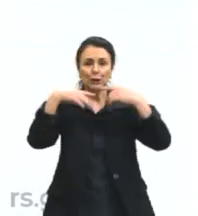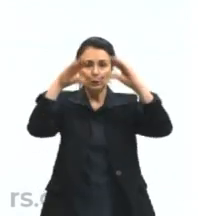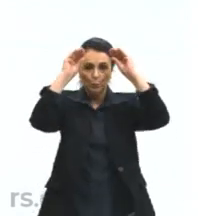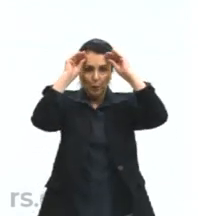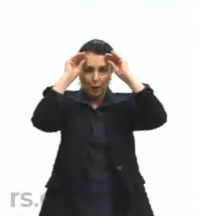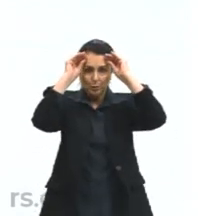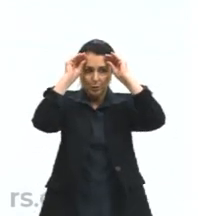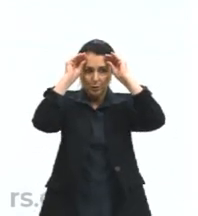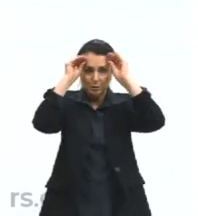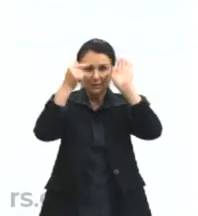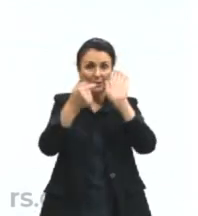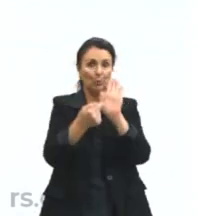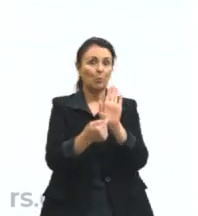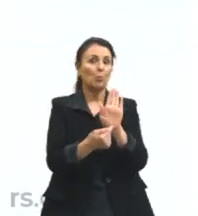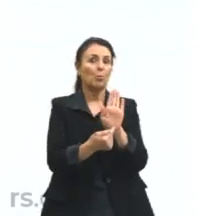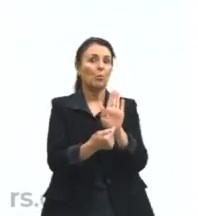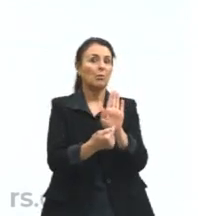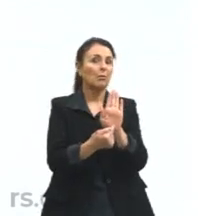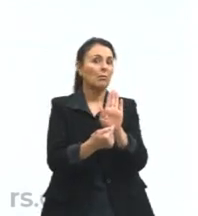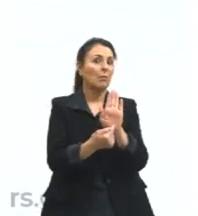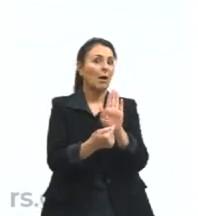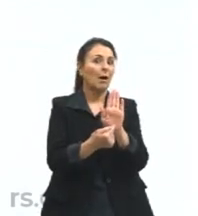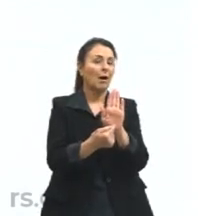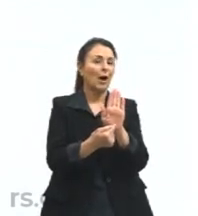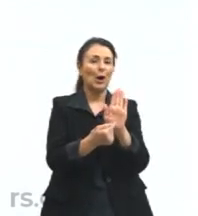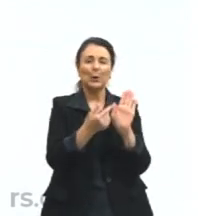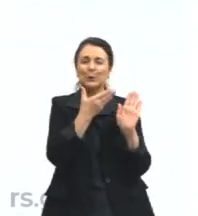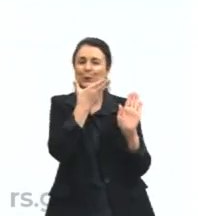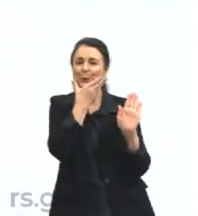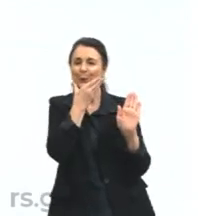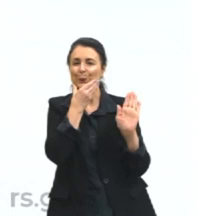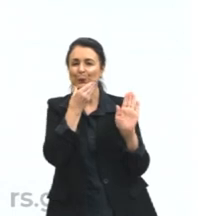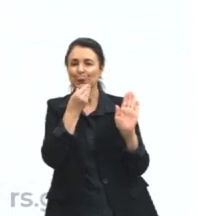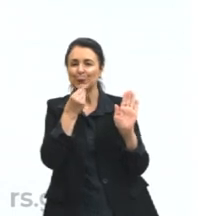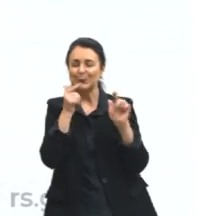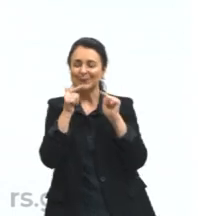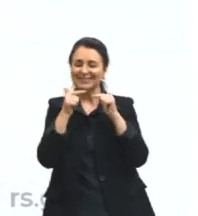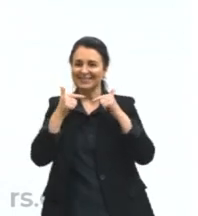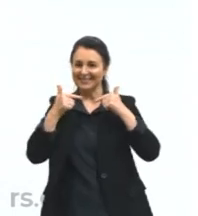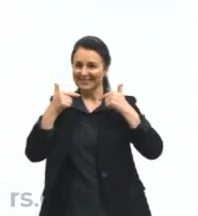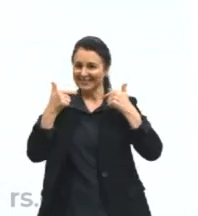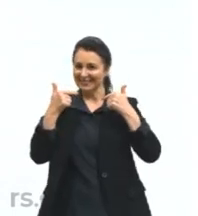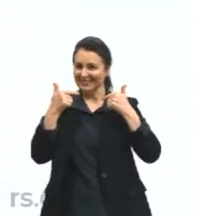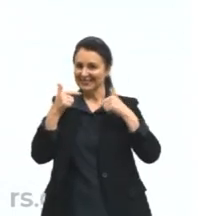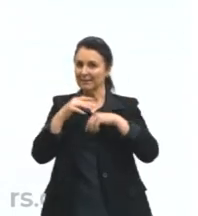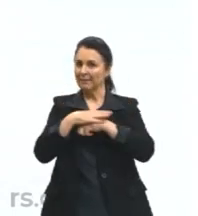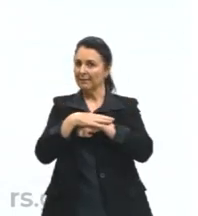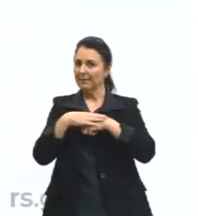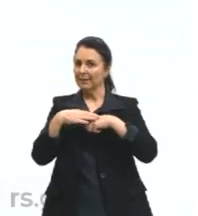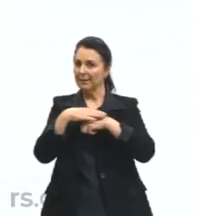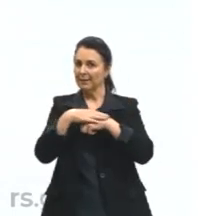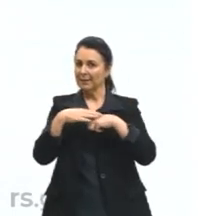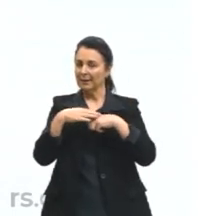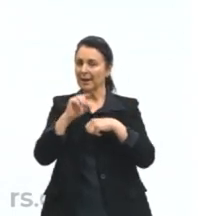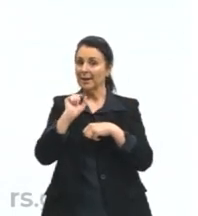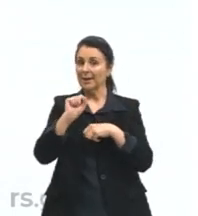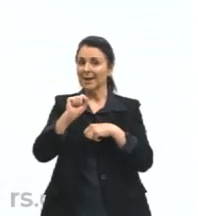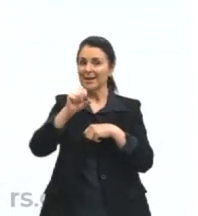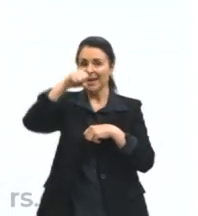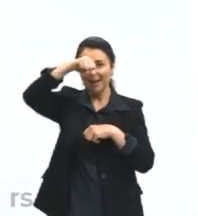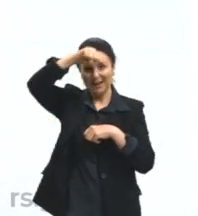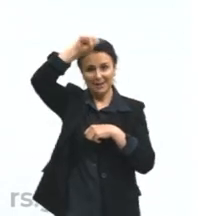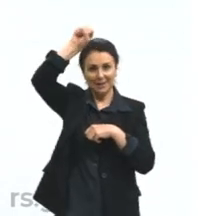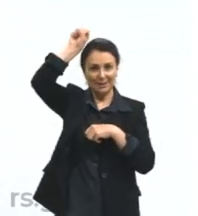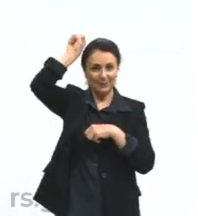sem trazer para vocês esse moço simpático, esse senhor simpático aqui, que é o Ferdinand de Saussure,